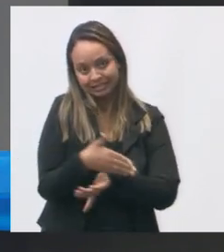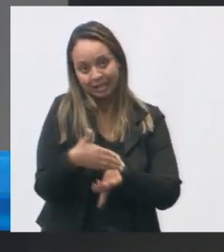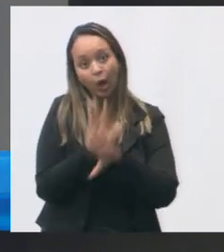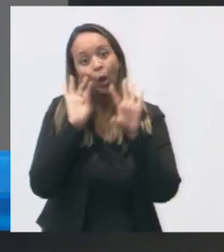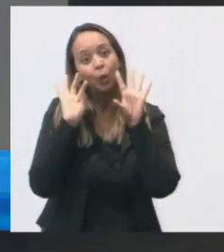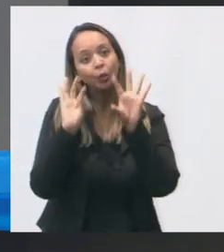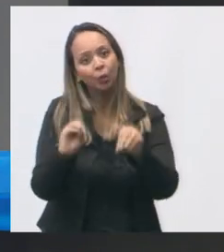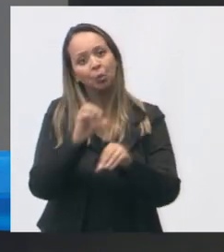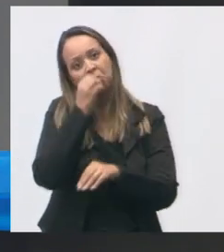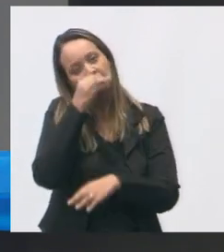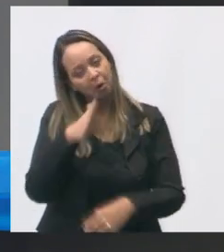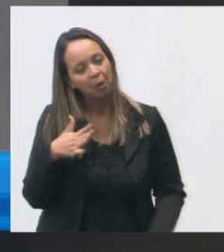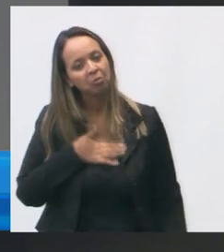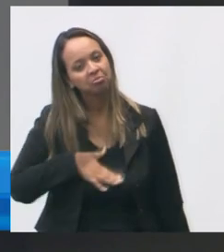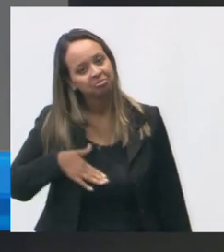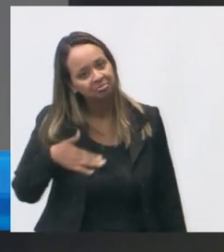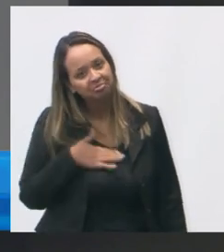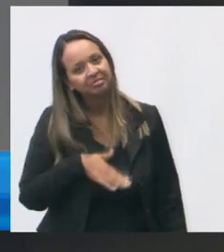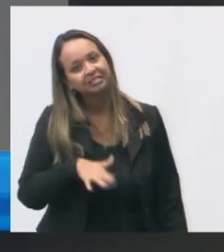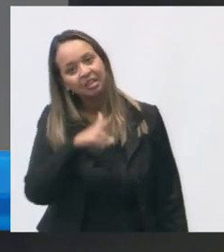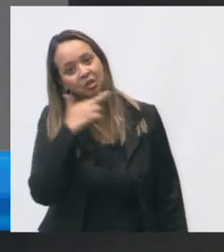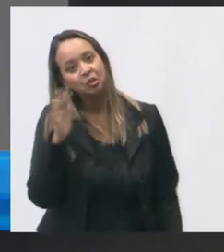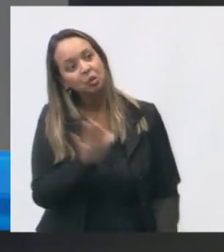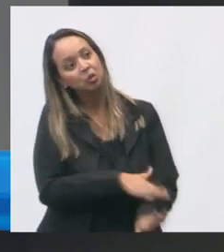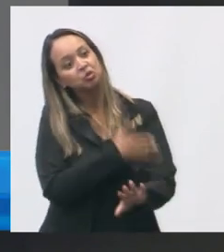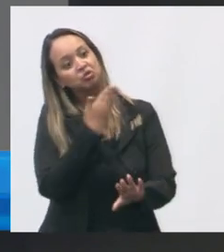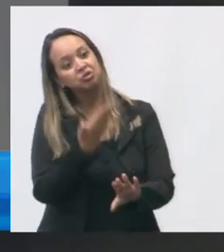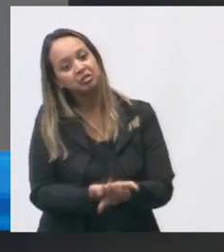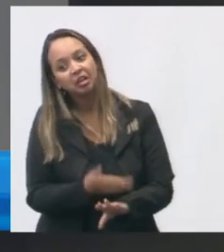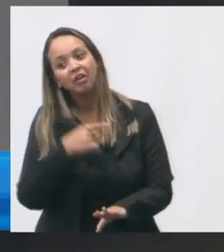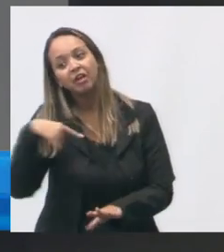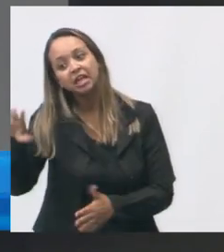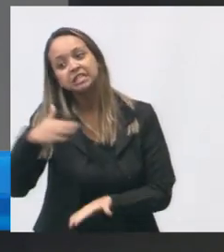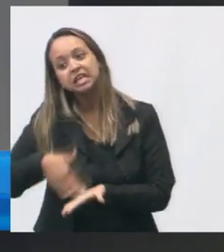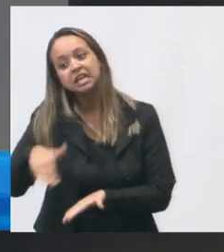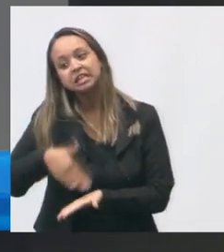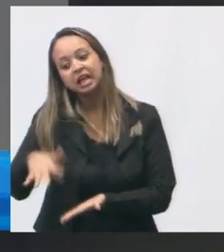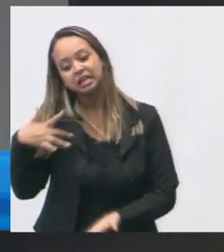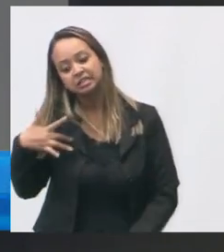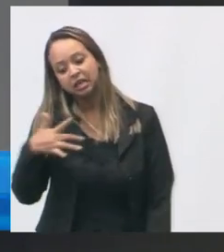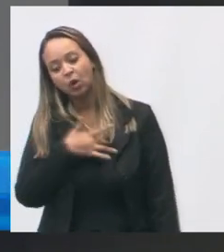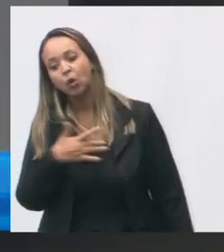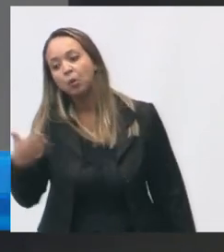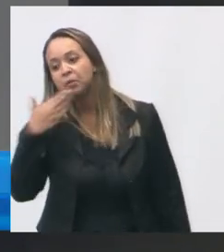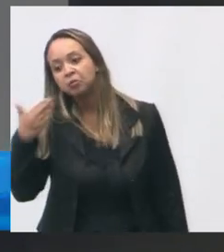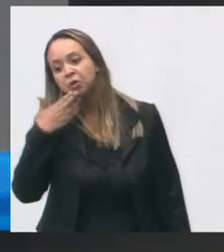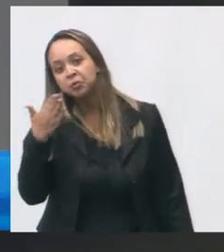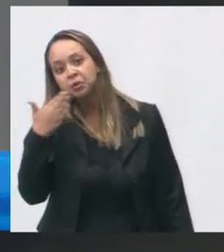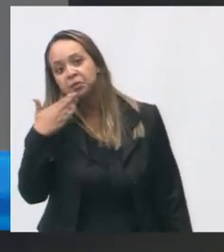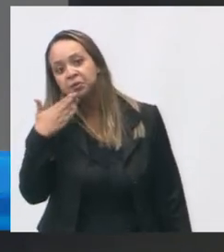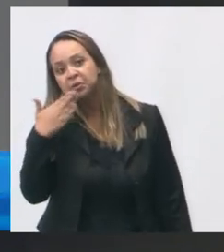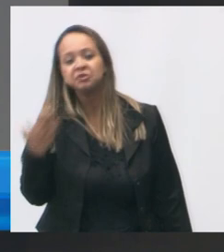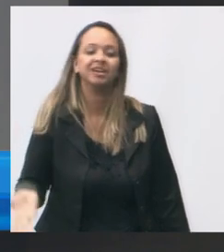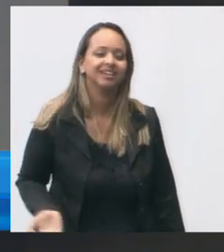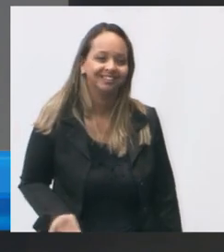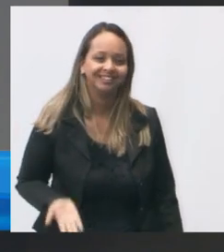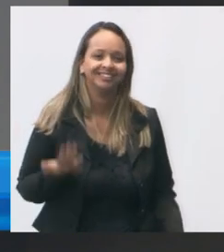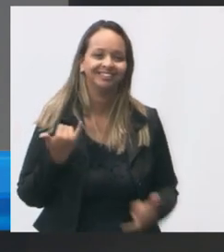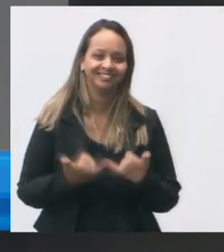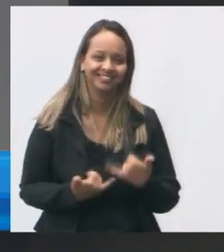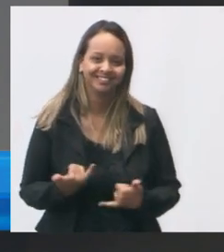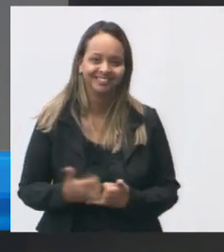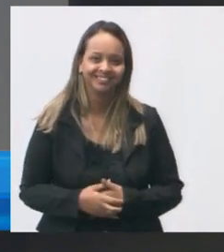está muito bom Neuzinho deve ficar lá o dia inteiro perturbando a secretária de saúde aí funciona funciona tudo